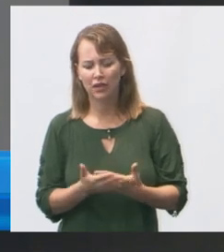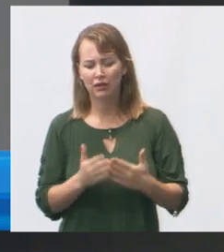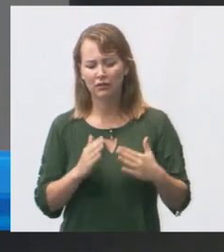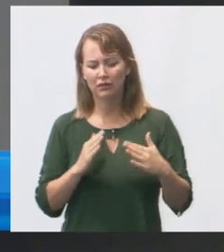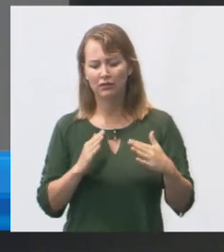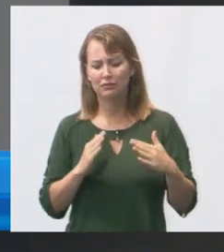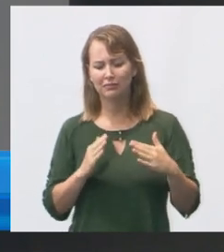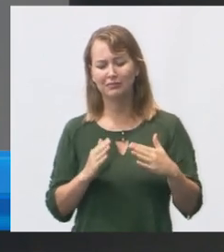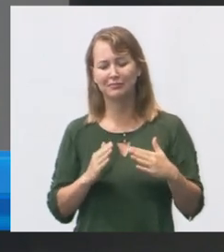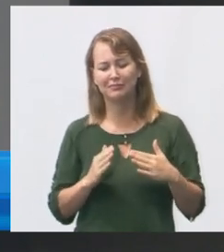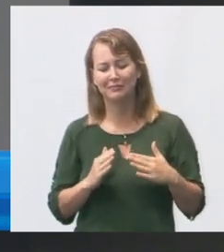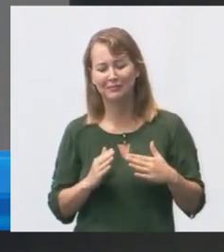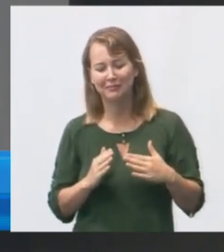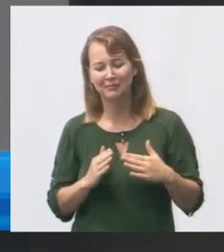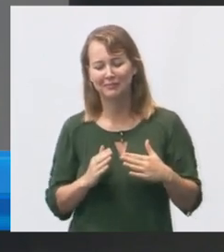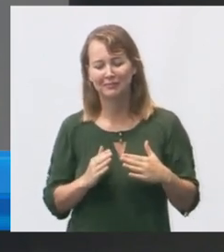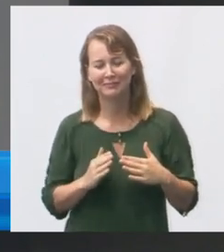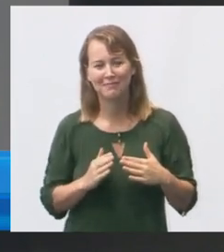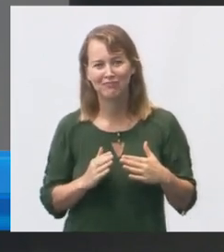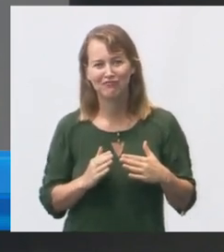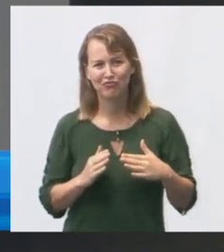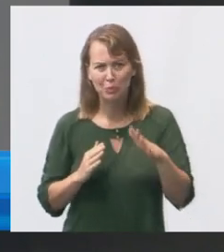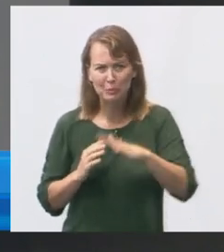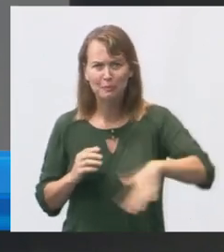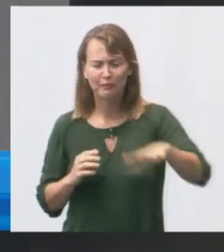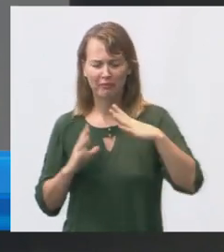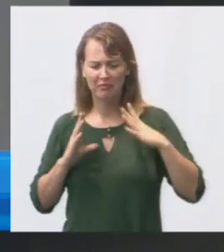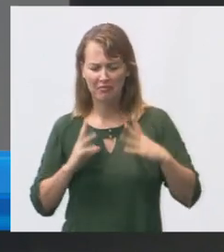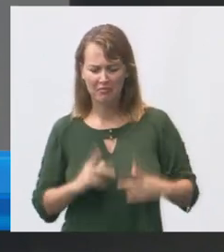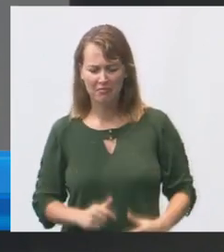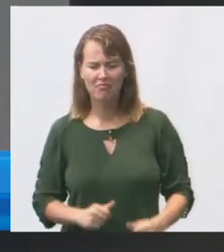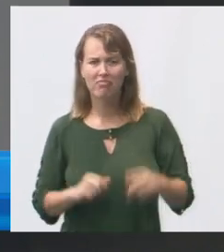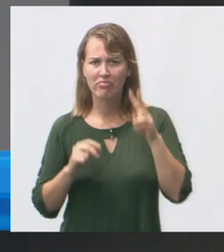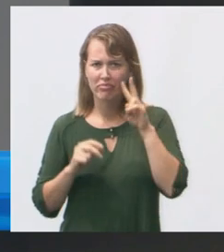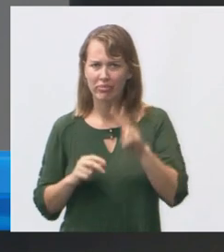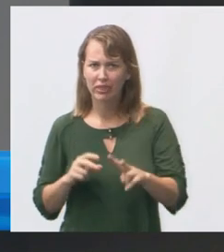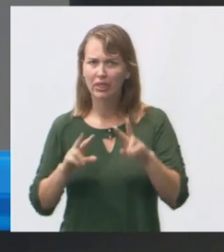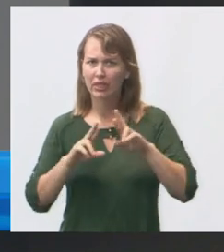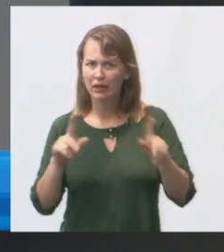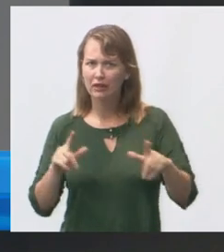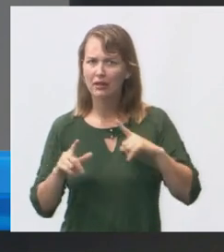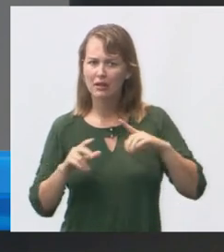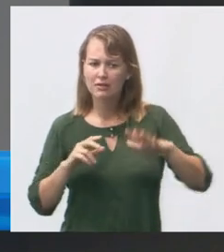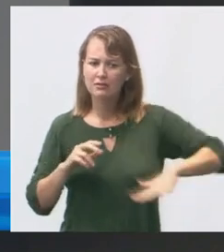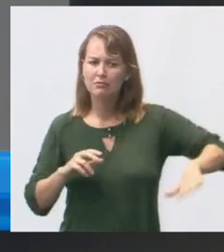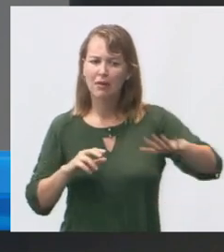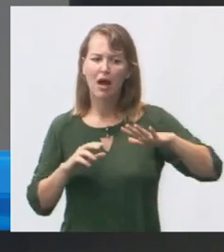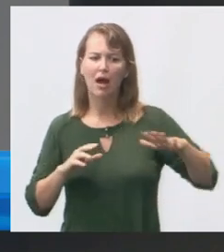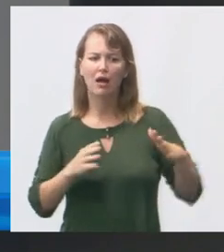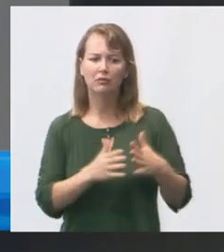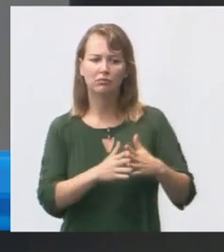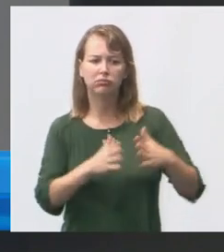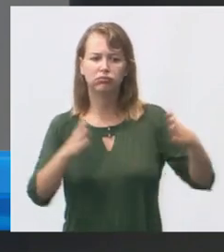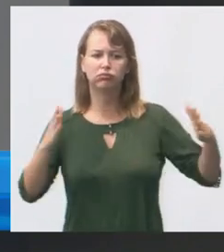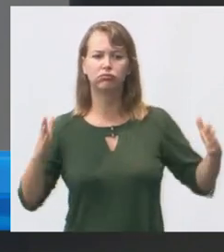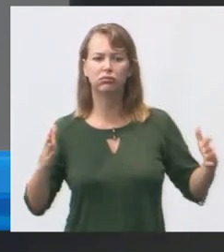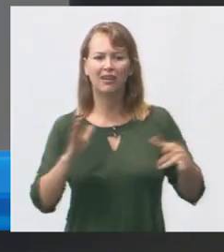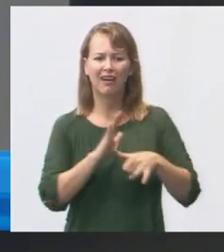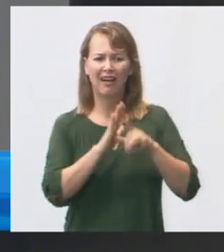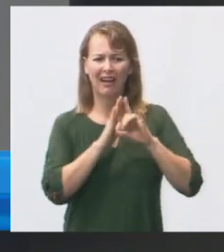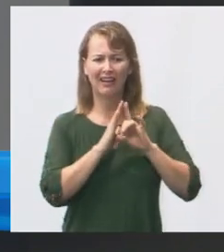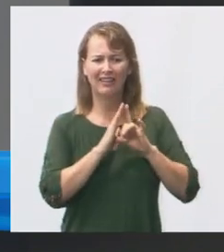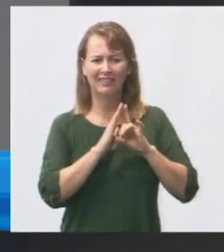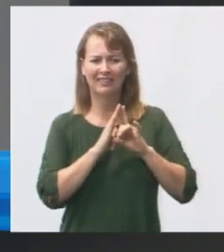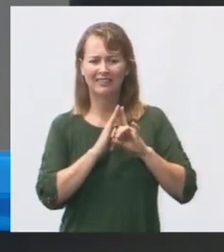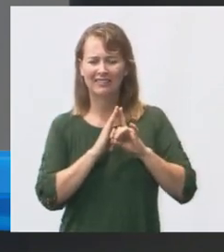a diferença né quando você vê o ambiente limpo e com espaço pra ter as coisas daquele ambiente anterior da unidade de saúde da